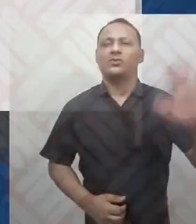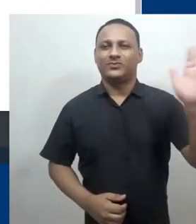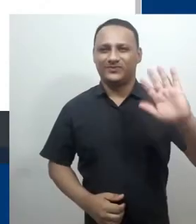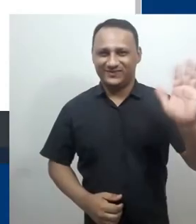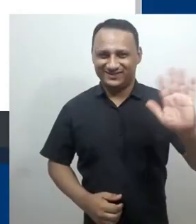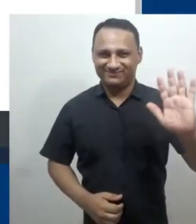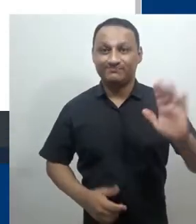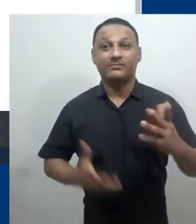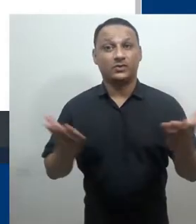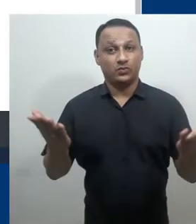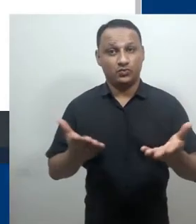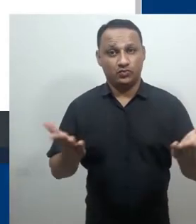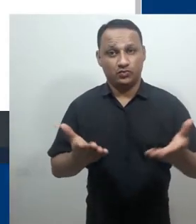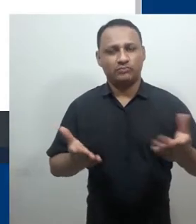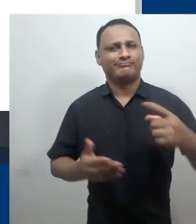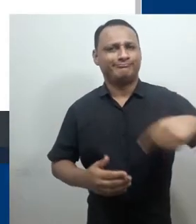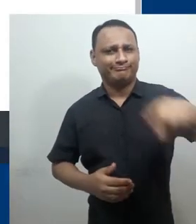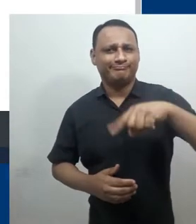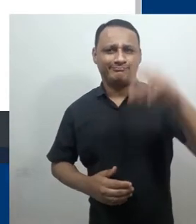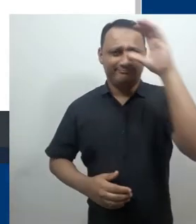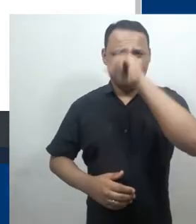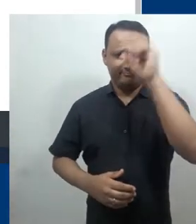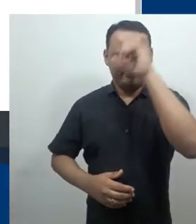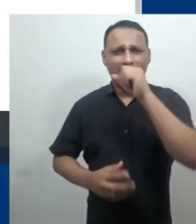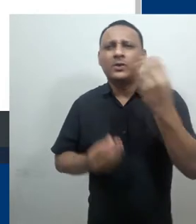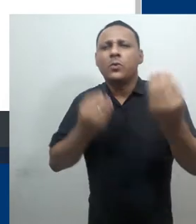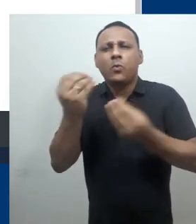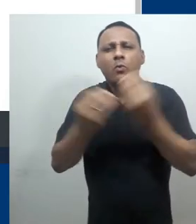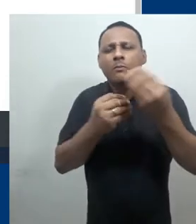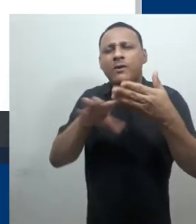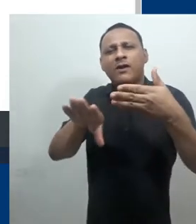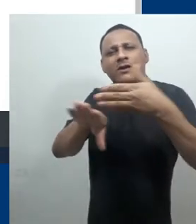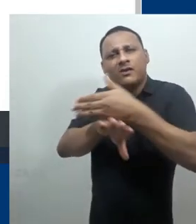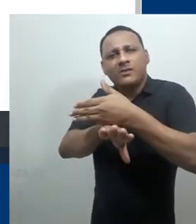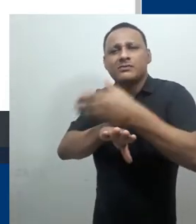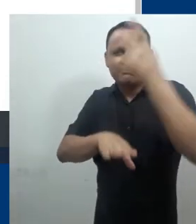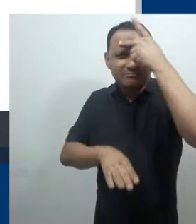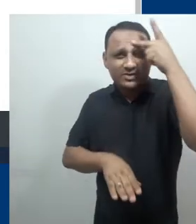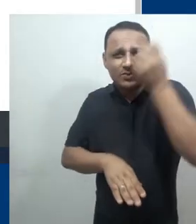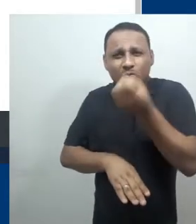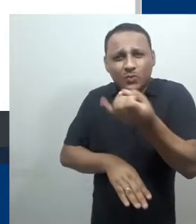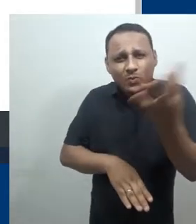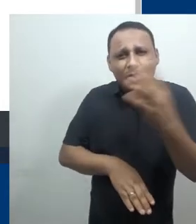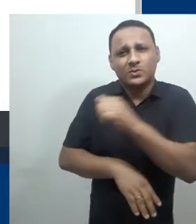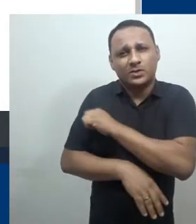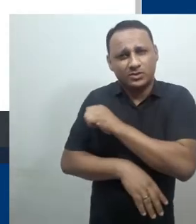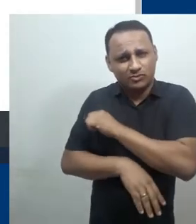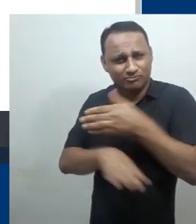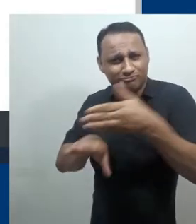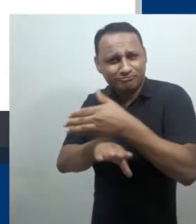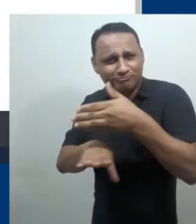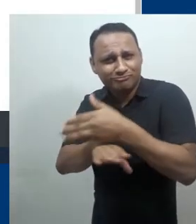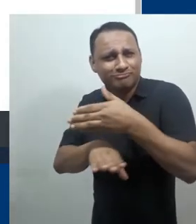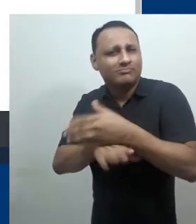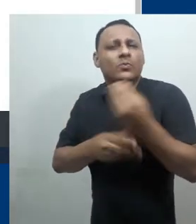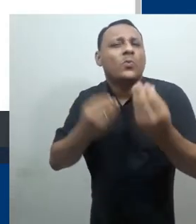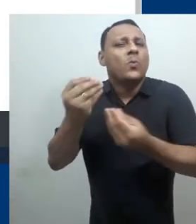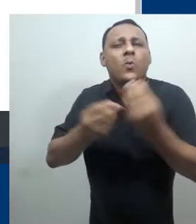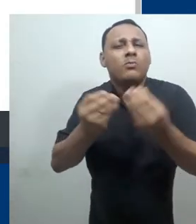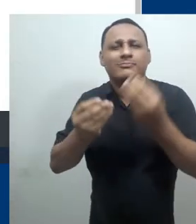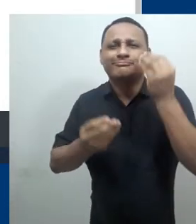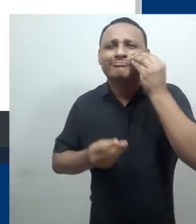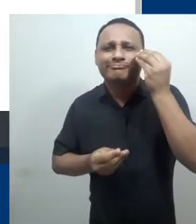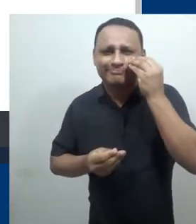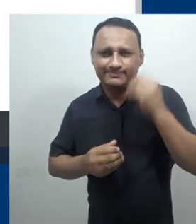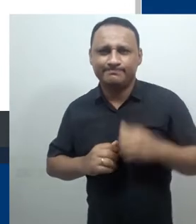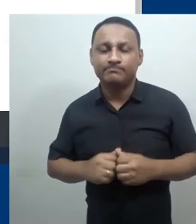Olá, hoje vamos aprender como acessar os participantes de um curso ou disciplina. Para